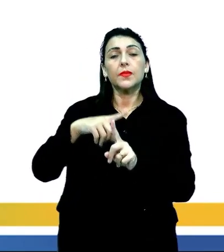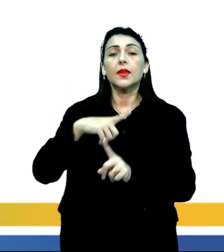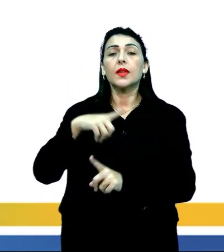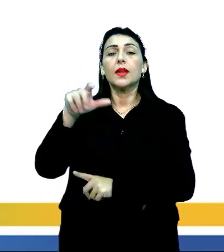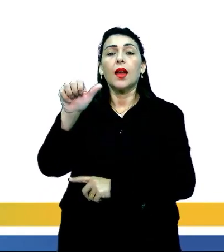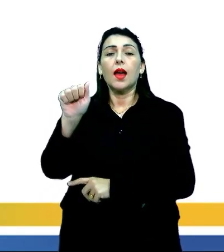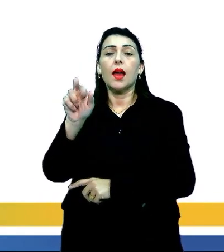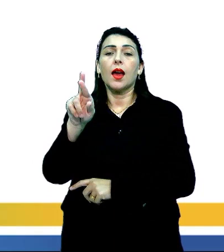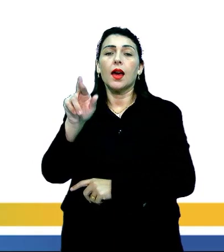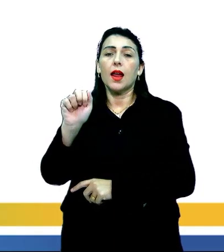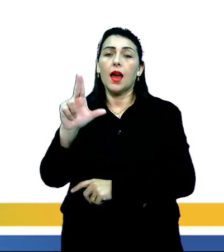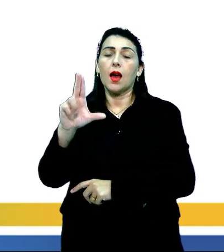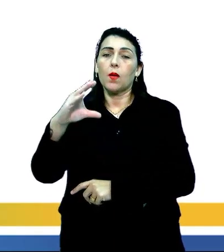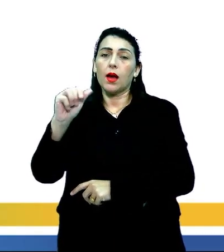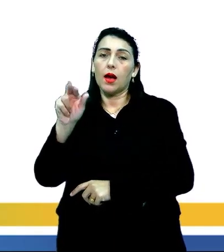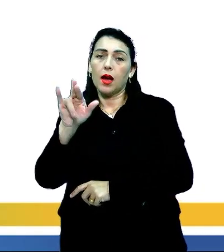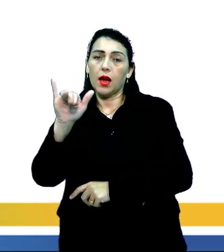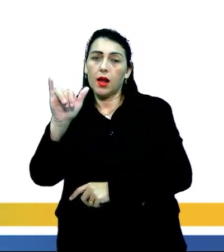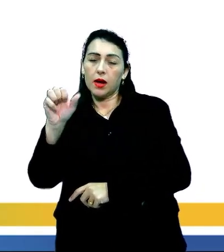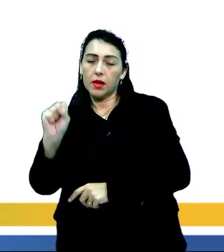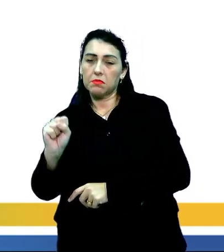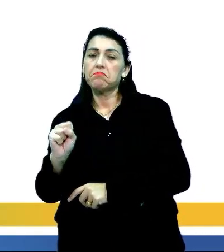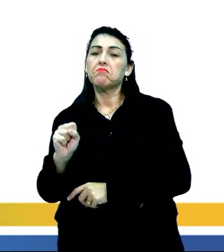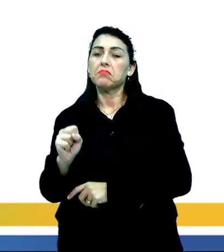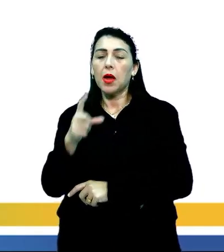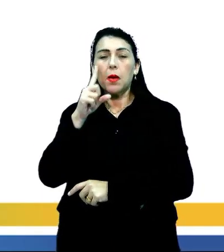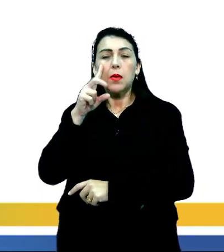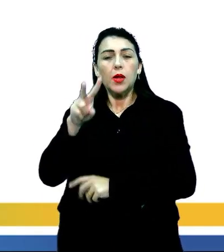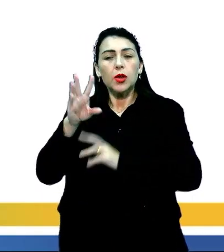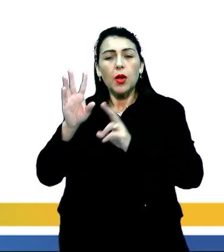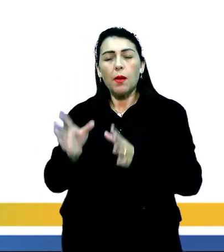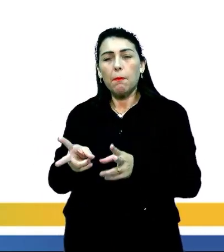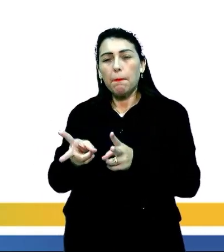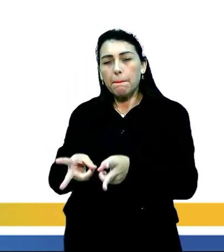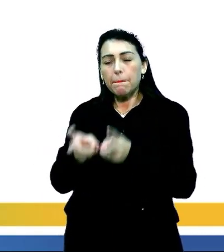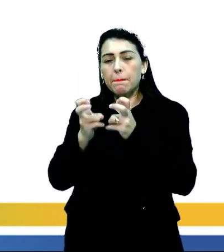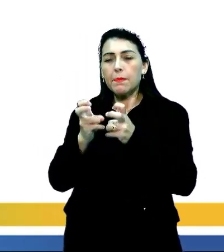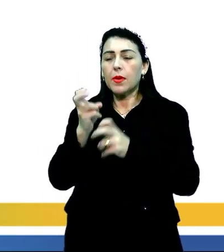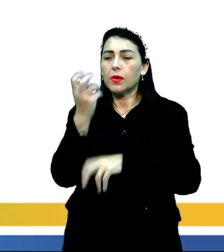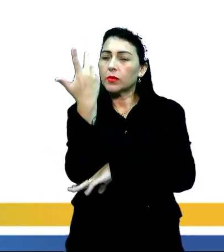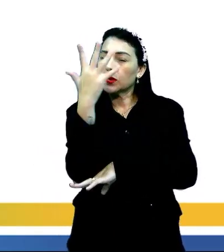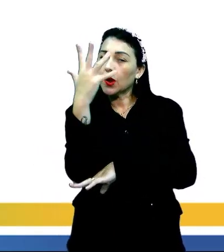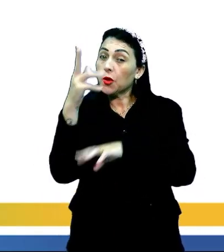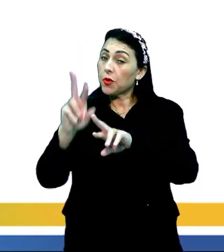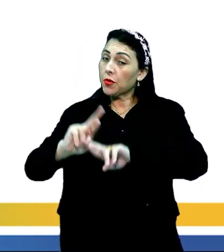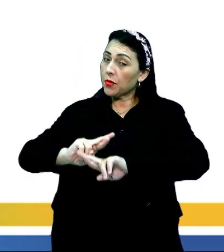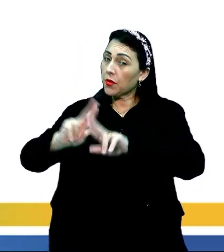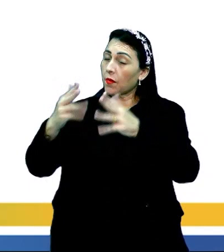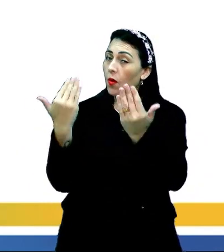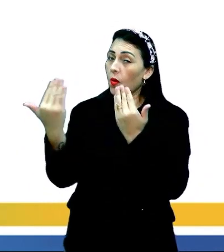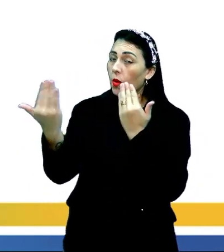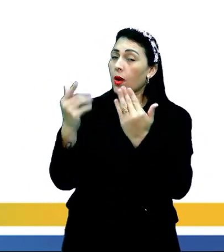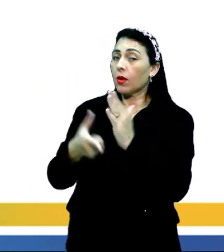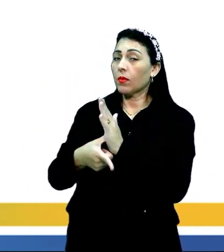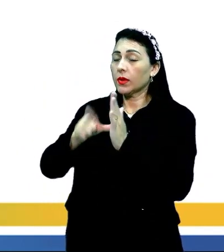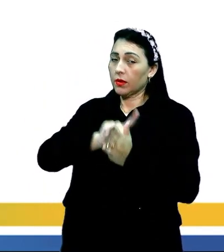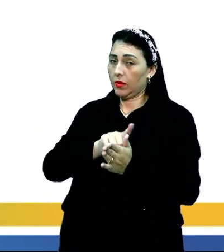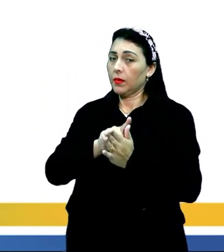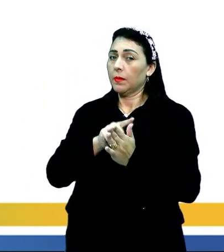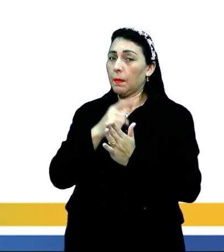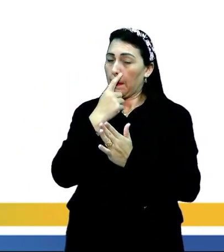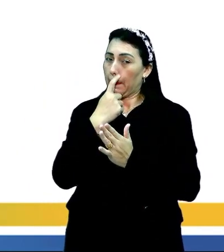aqui o domínio das araucárias. Olha que interessante, a gente já vê uma paisagem bastante diferente comparada com as demais.